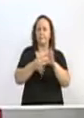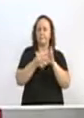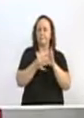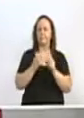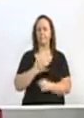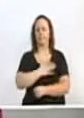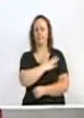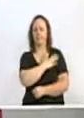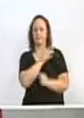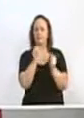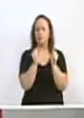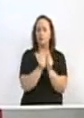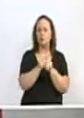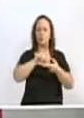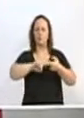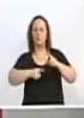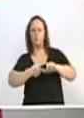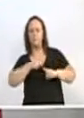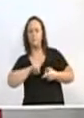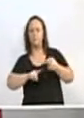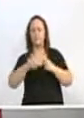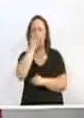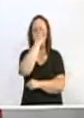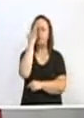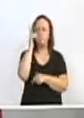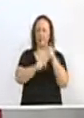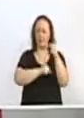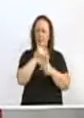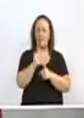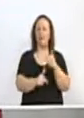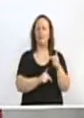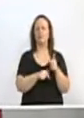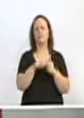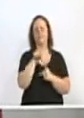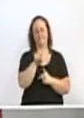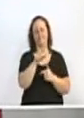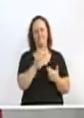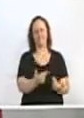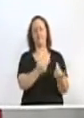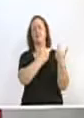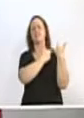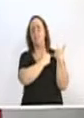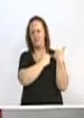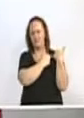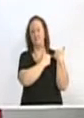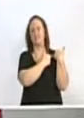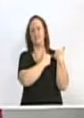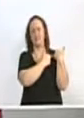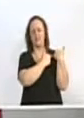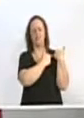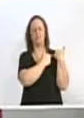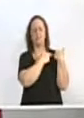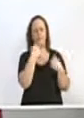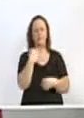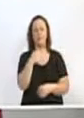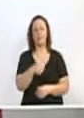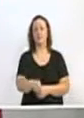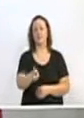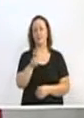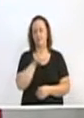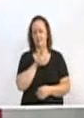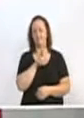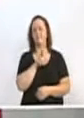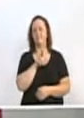governo, e seus articuladores, e sua base social, têm a responsabilidade de responder para essas coisas. Agora vocês têm